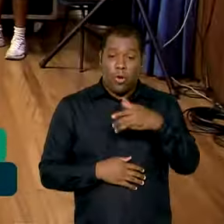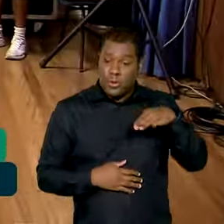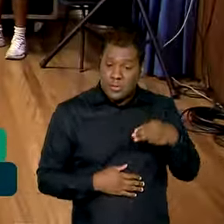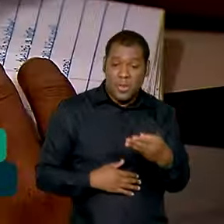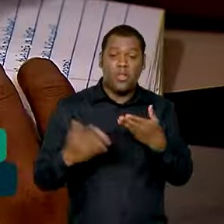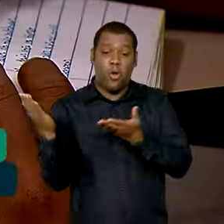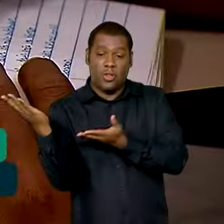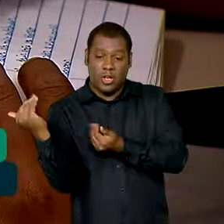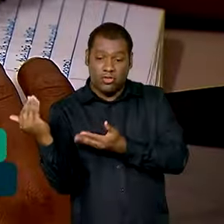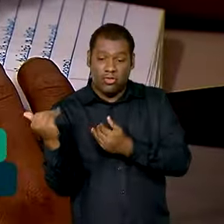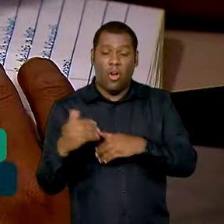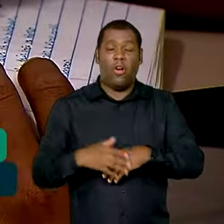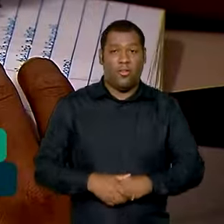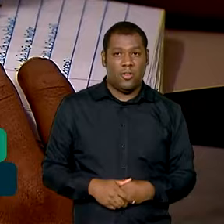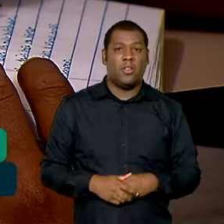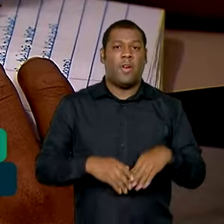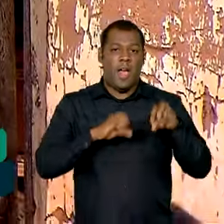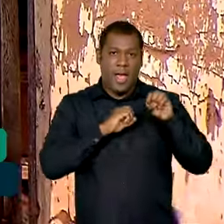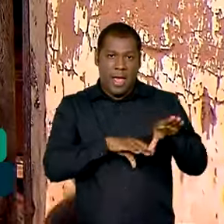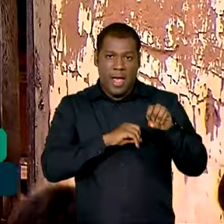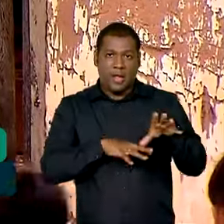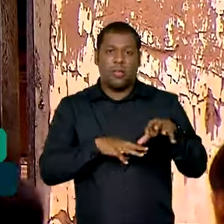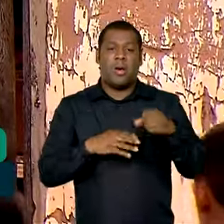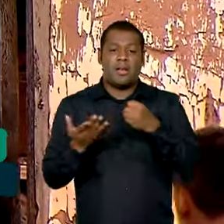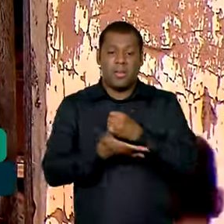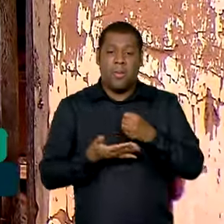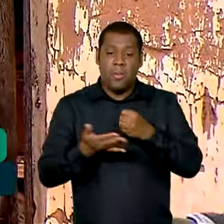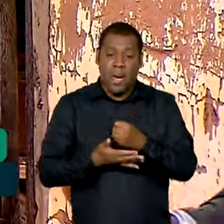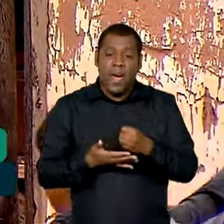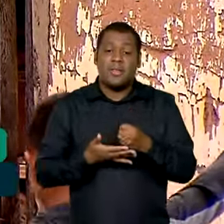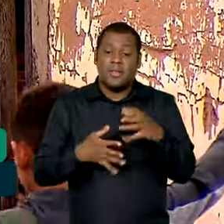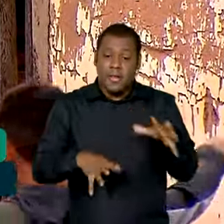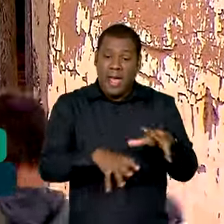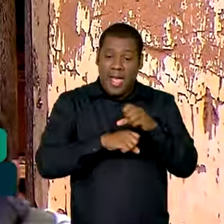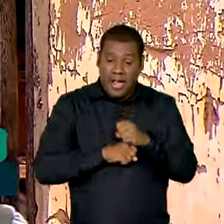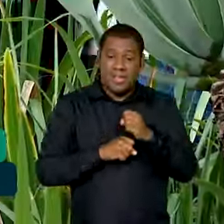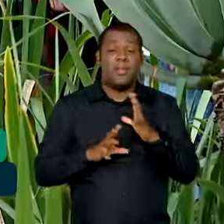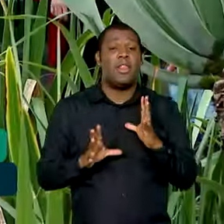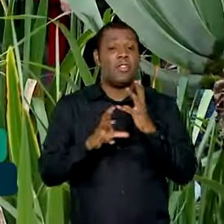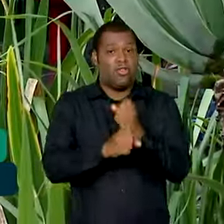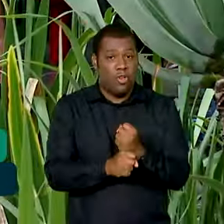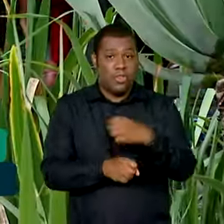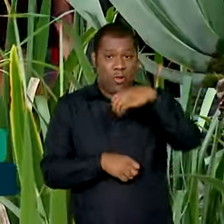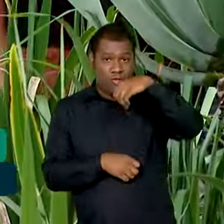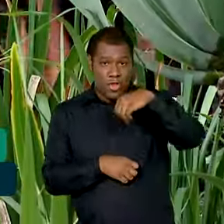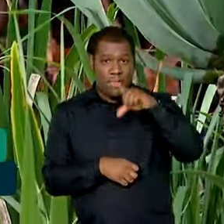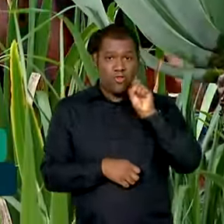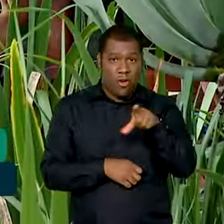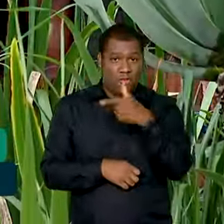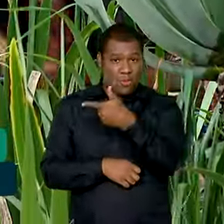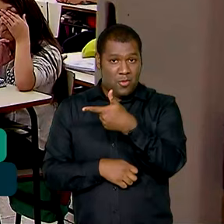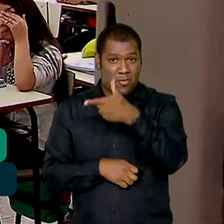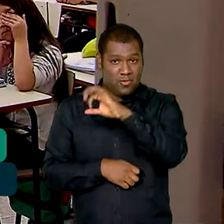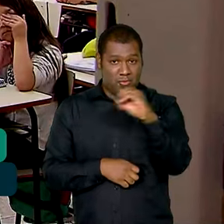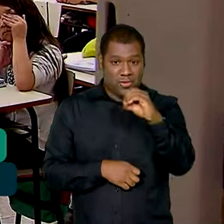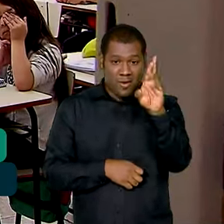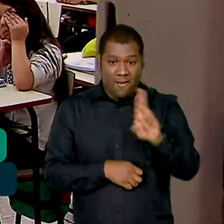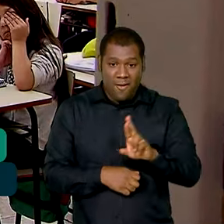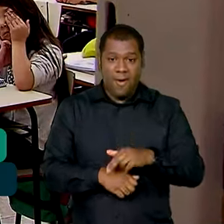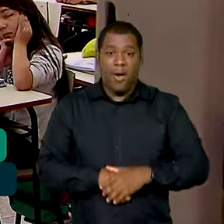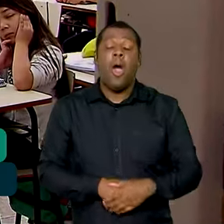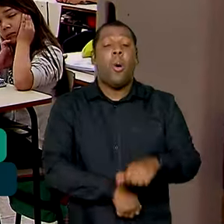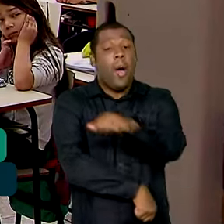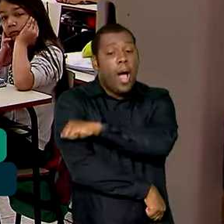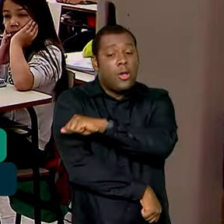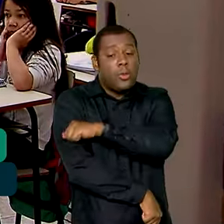que, ao fim da educação básica, poderão receber um total de R 9.200. Para receber, o